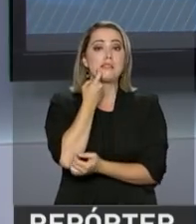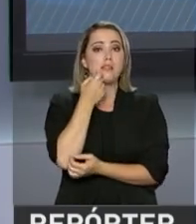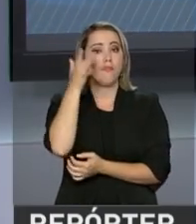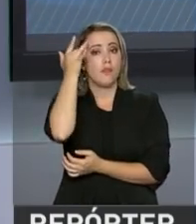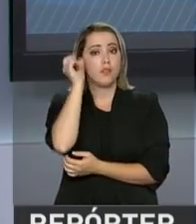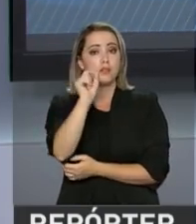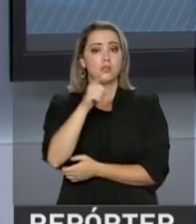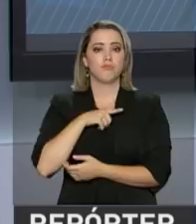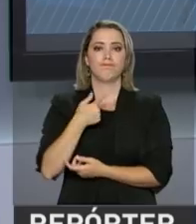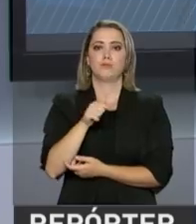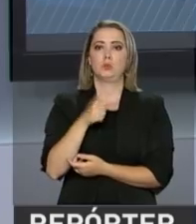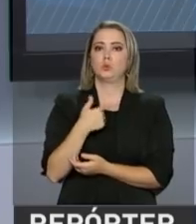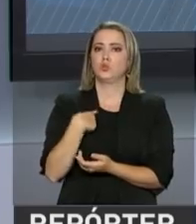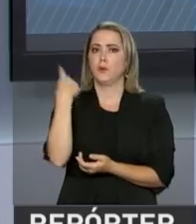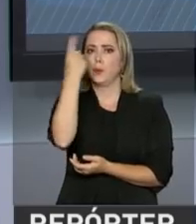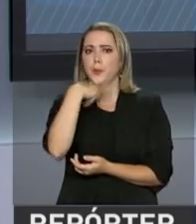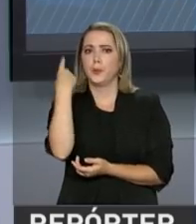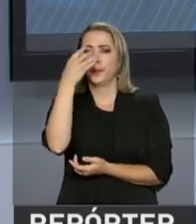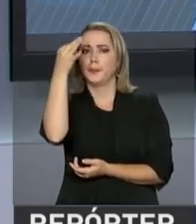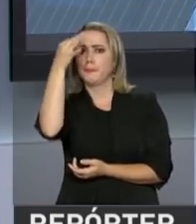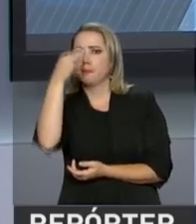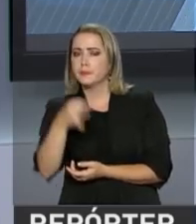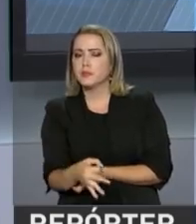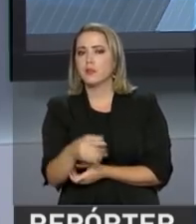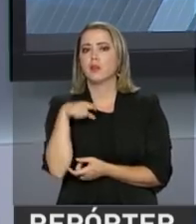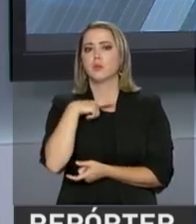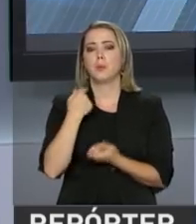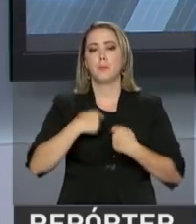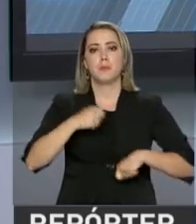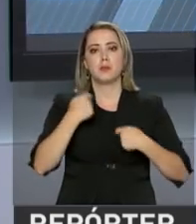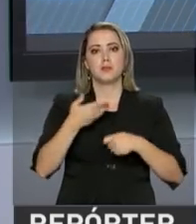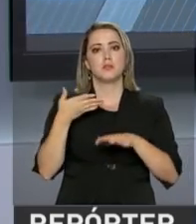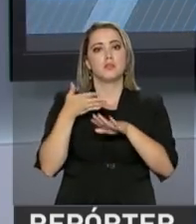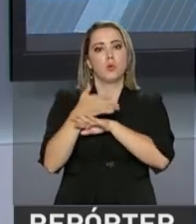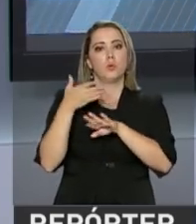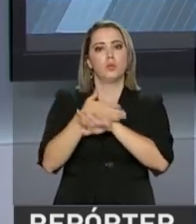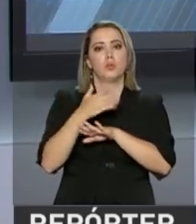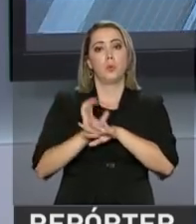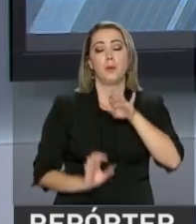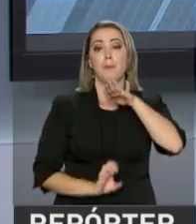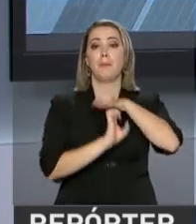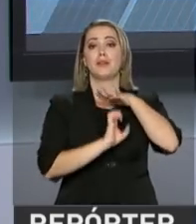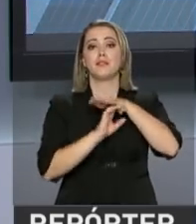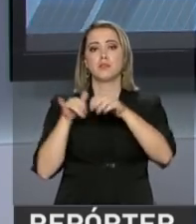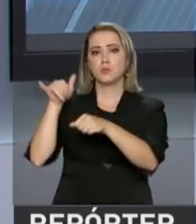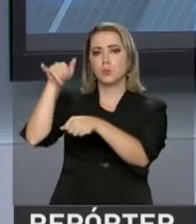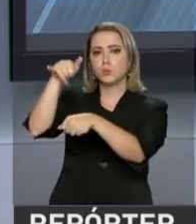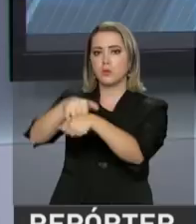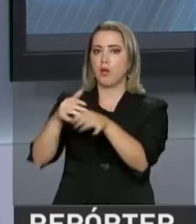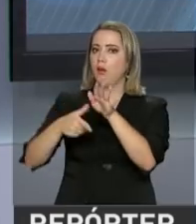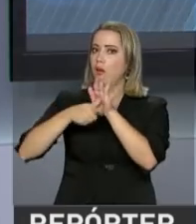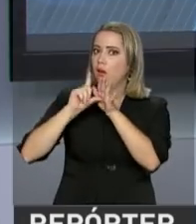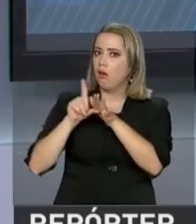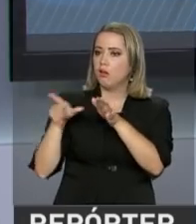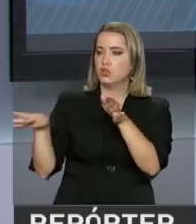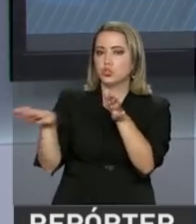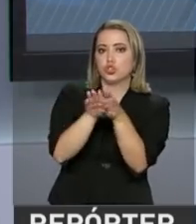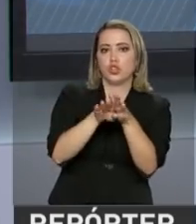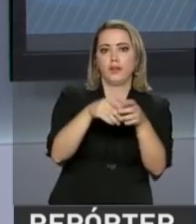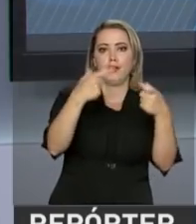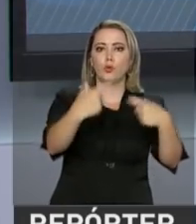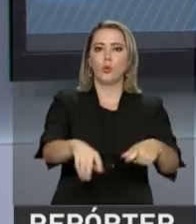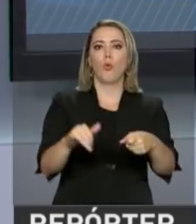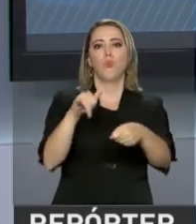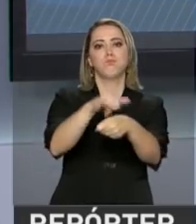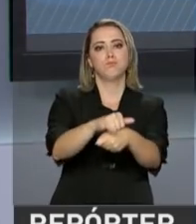-feira e que ainda não tiveram o horário de seu voo confirmado, que entrem em contato com a companhia aérea antes de se deslocar